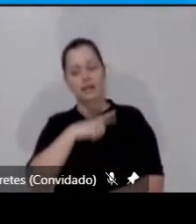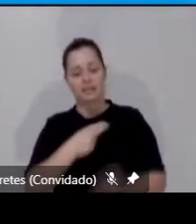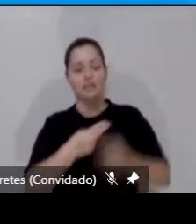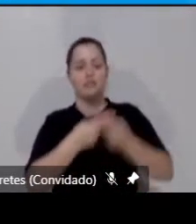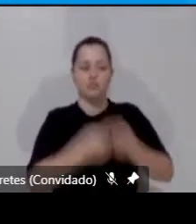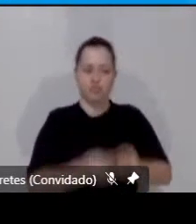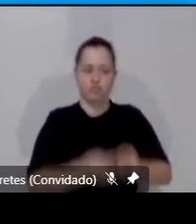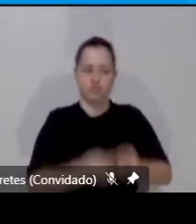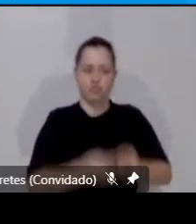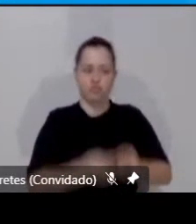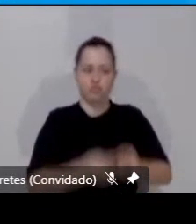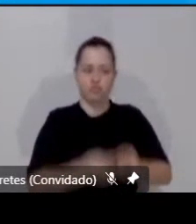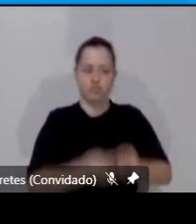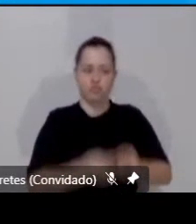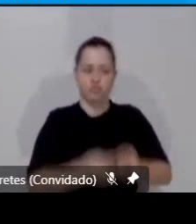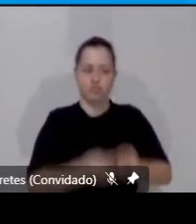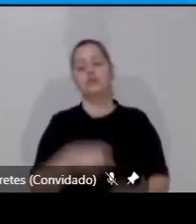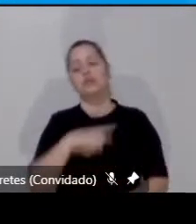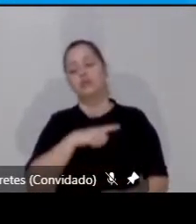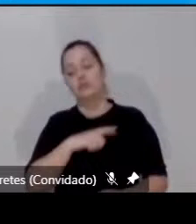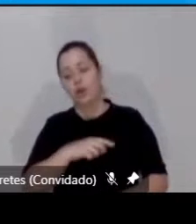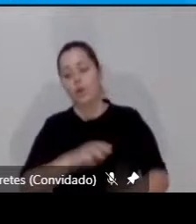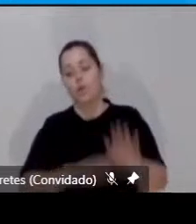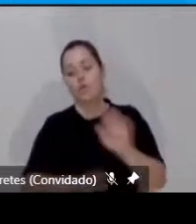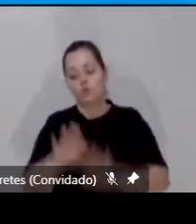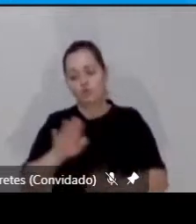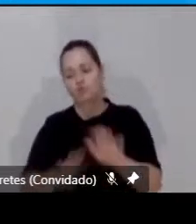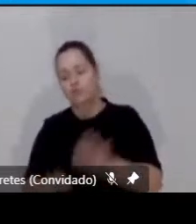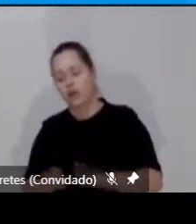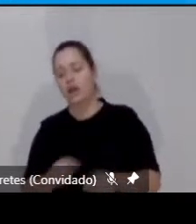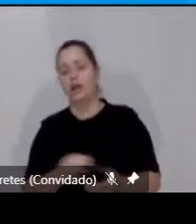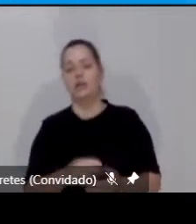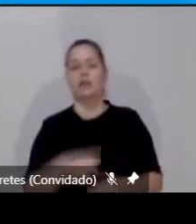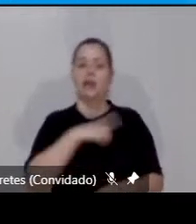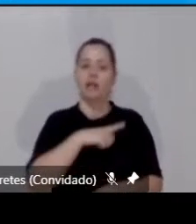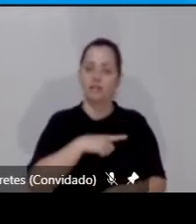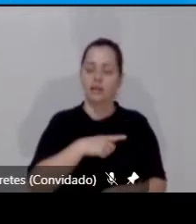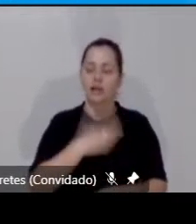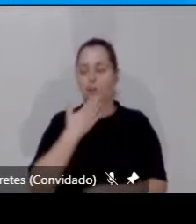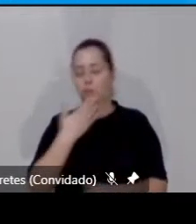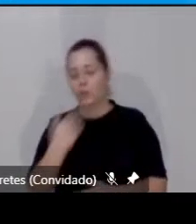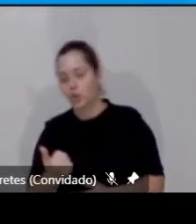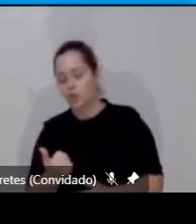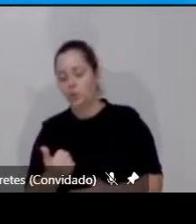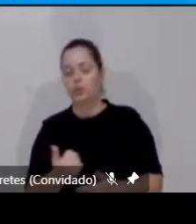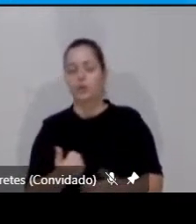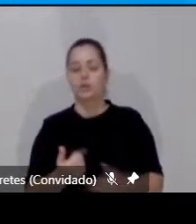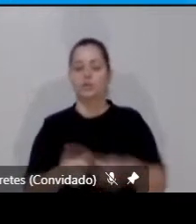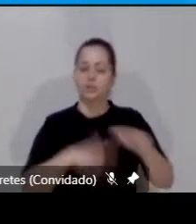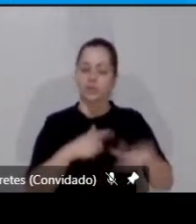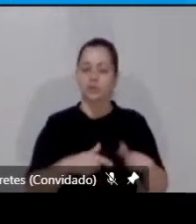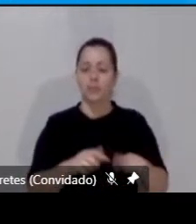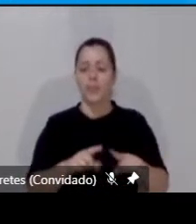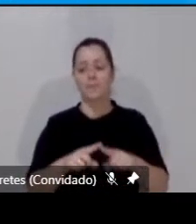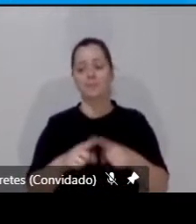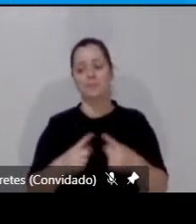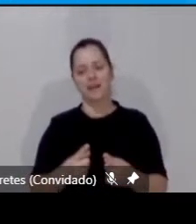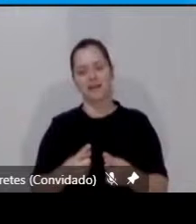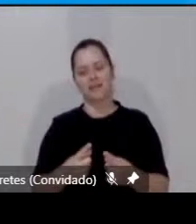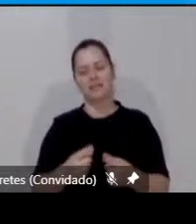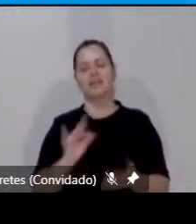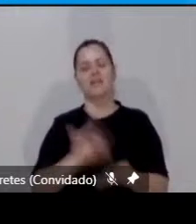um ar de modernidade, de eficiência, mas que, na verdade, é um pouco falso. Por quê?